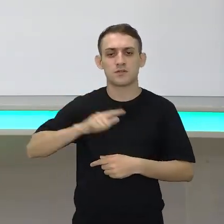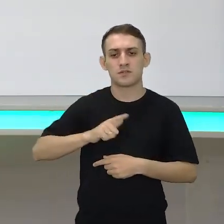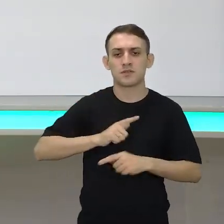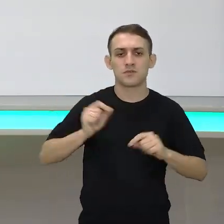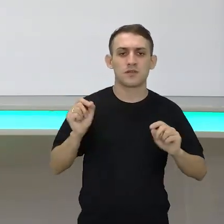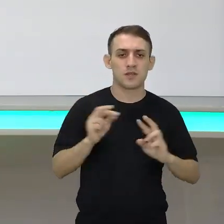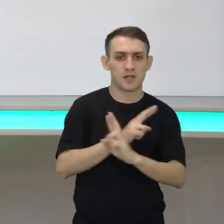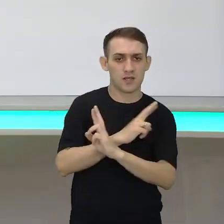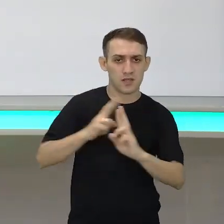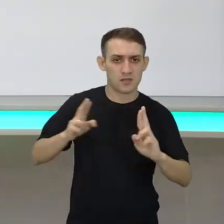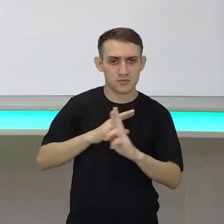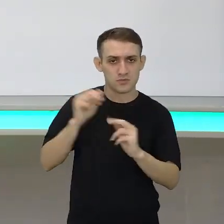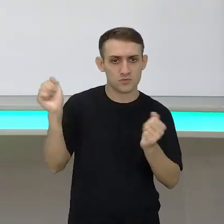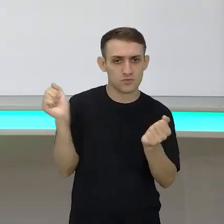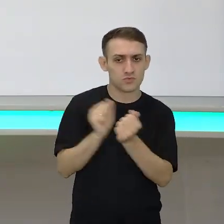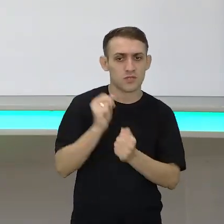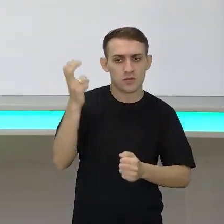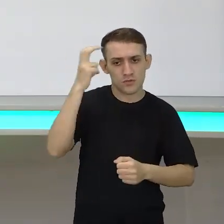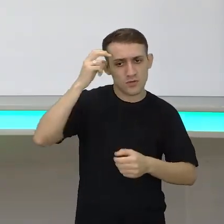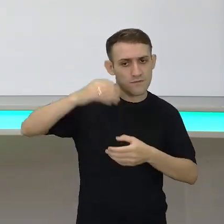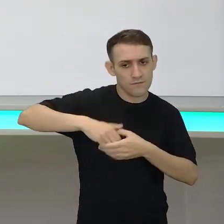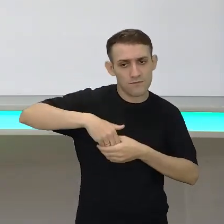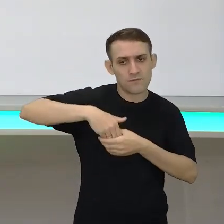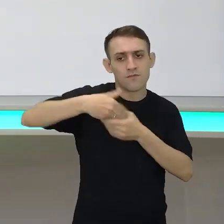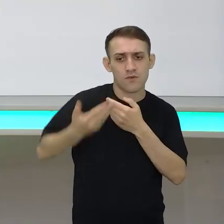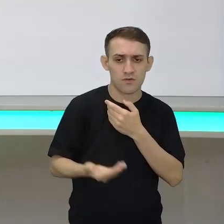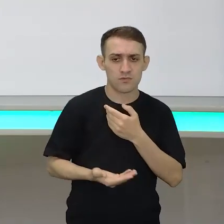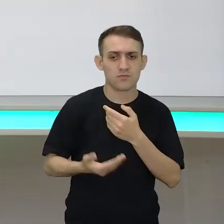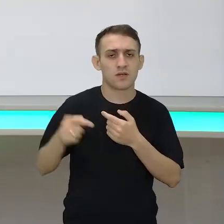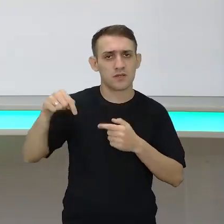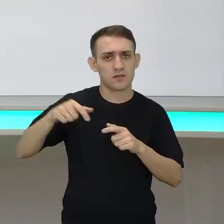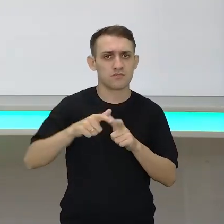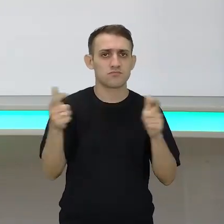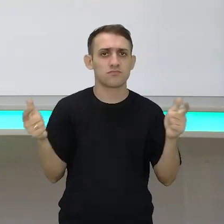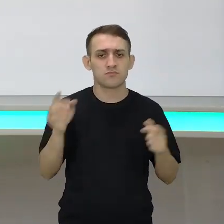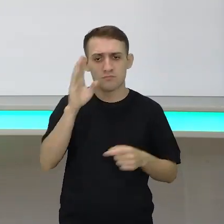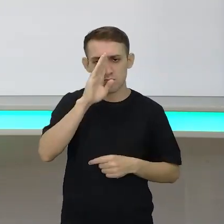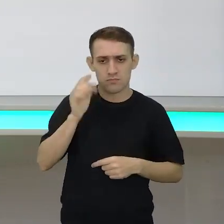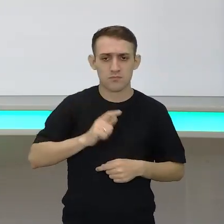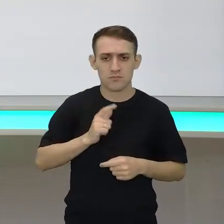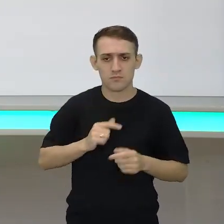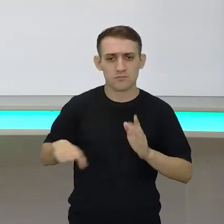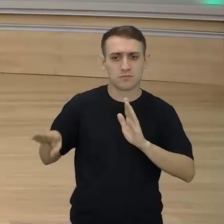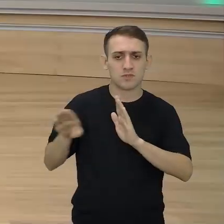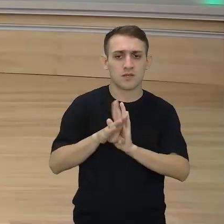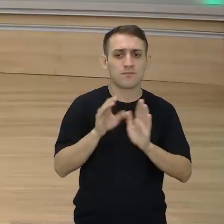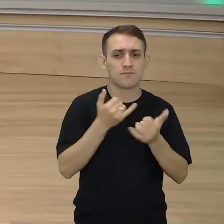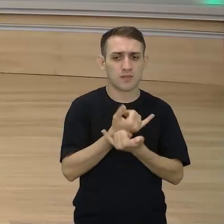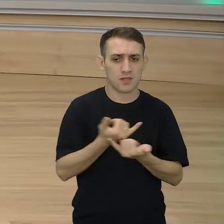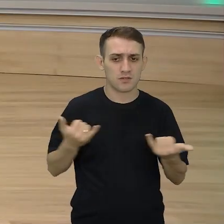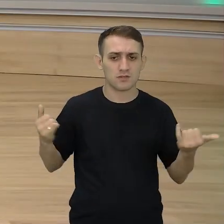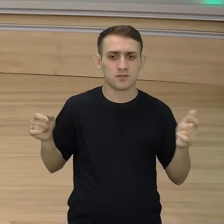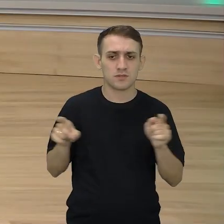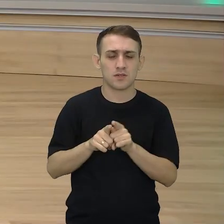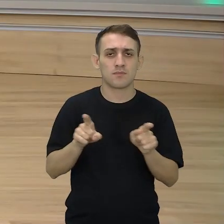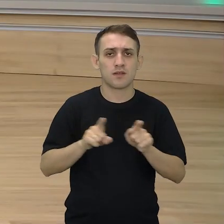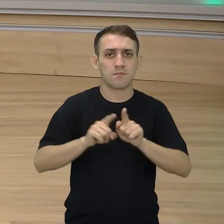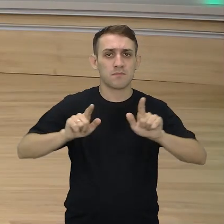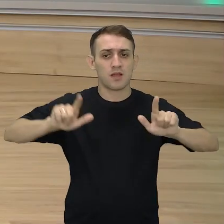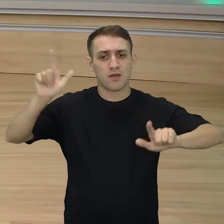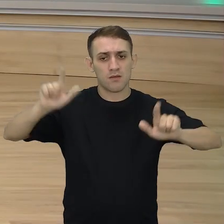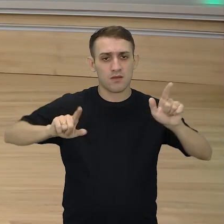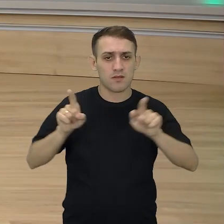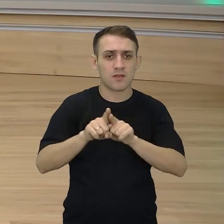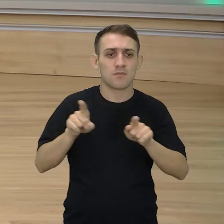relação com a cultura externa, com a cultura da maior parte do Brasil, por meio da chegada da energia elétrica, da televisão